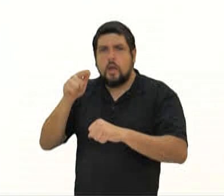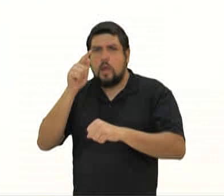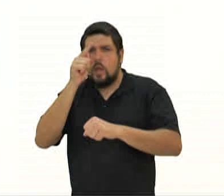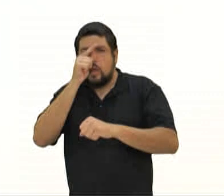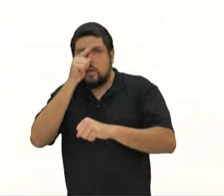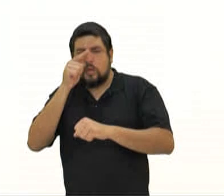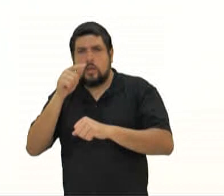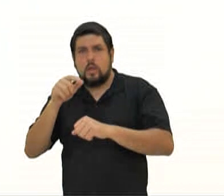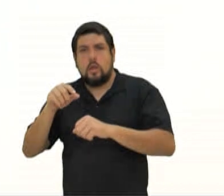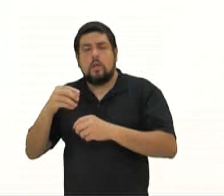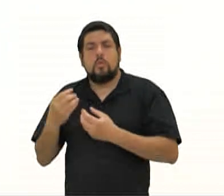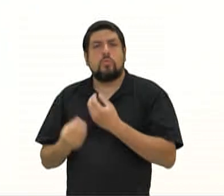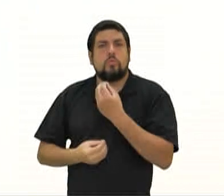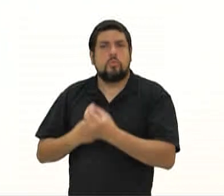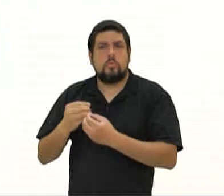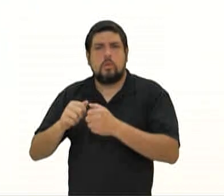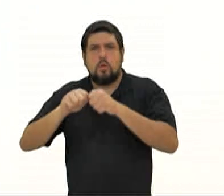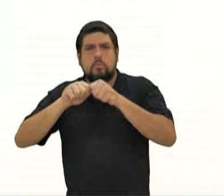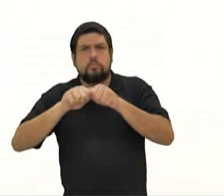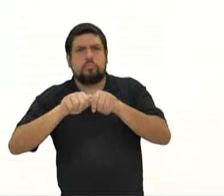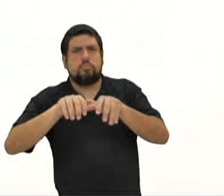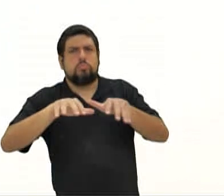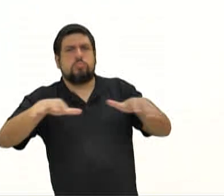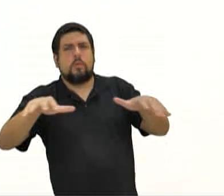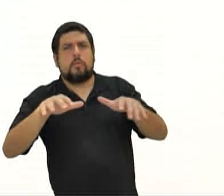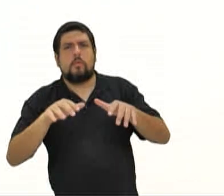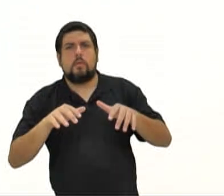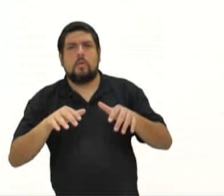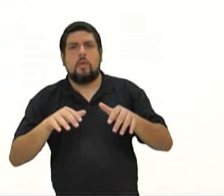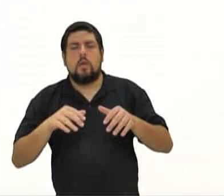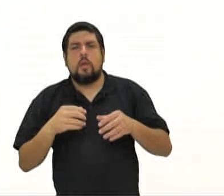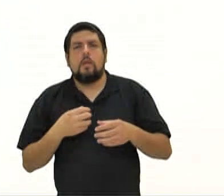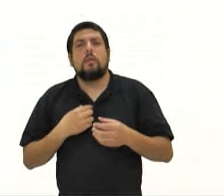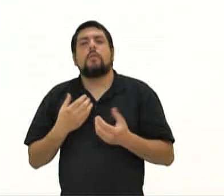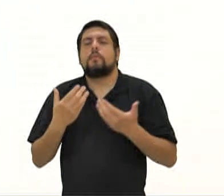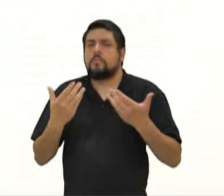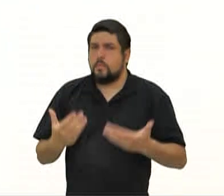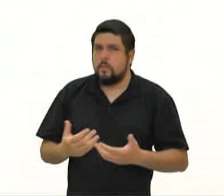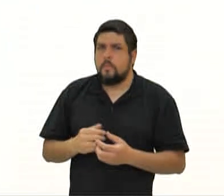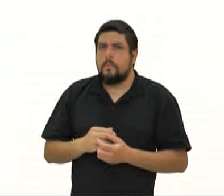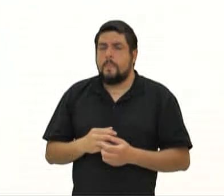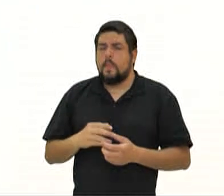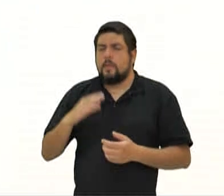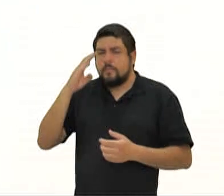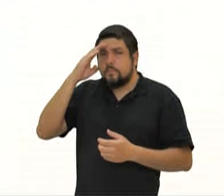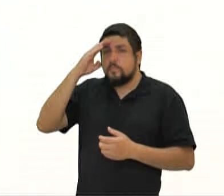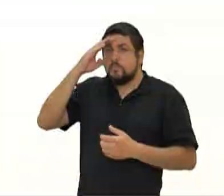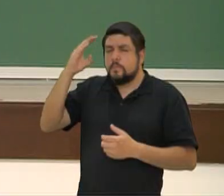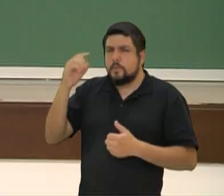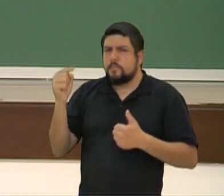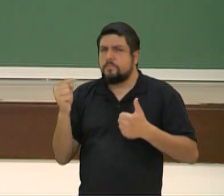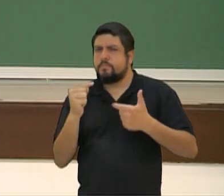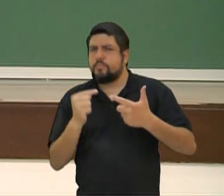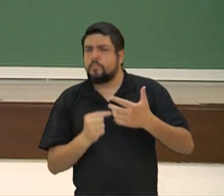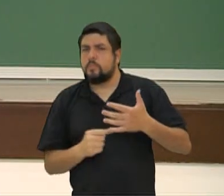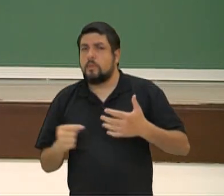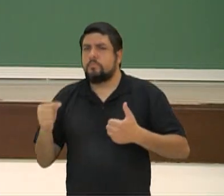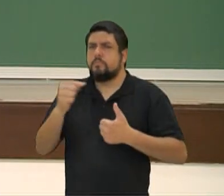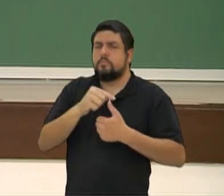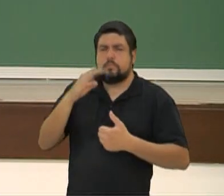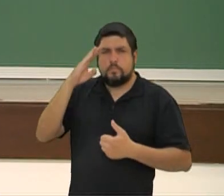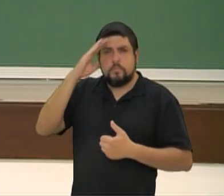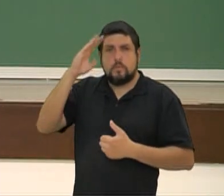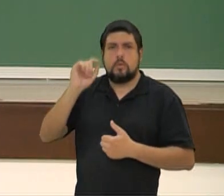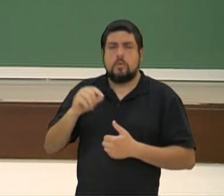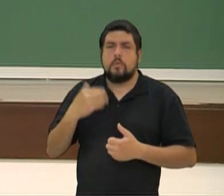cultura grega sobre todo o Império Macedônico. Esse é o principal ponto para nós entendermos porquê. A cultura grega